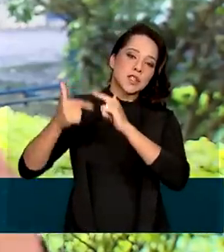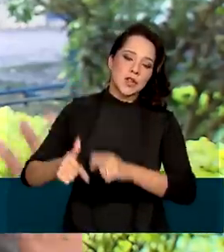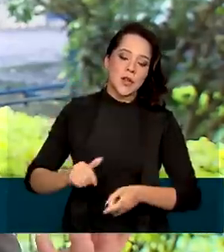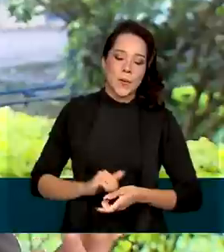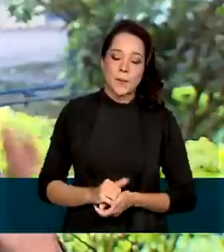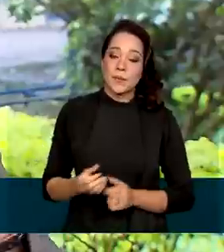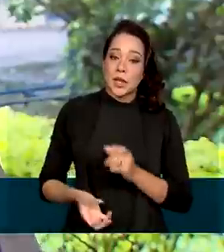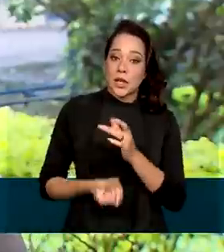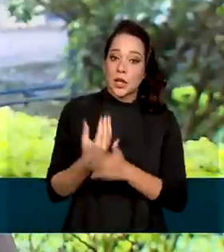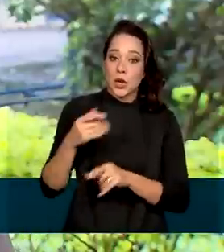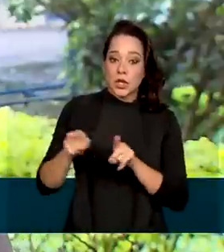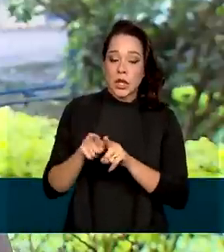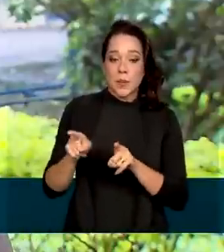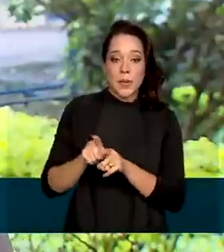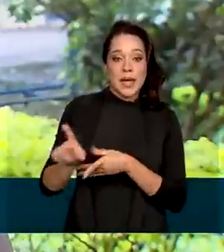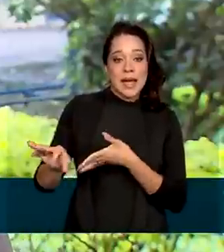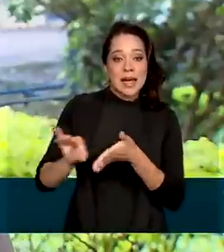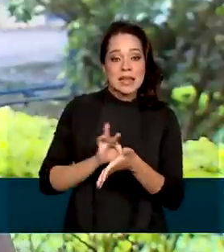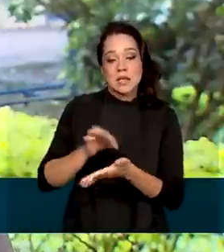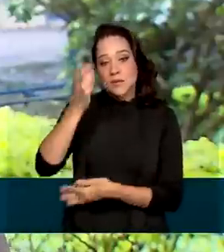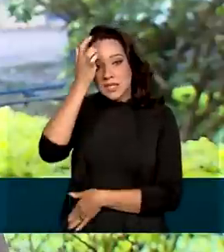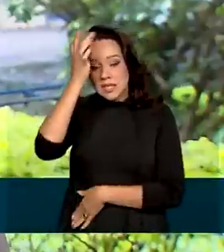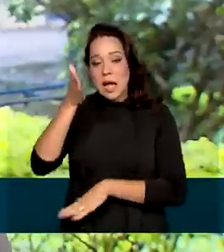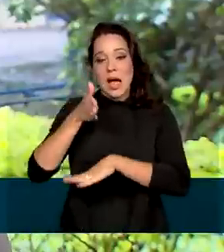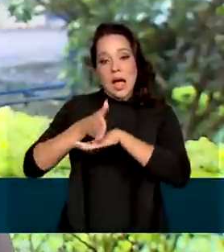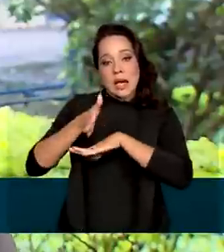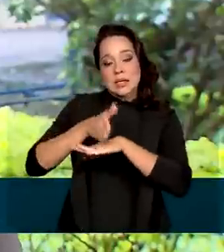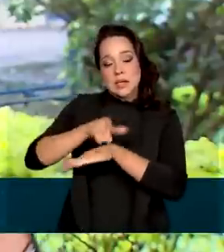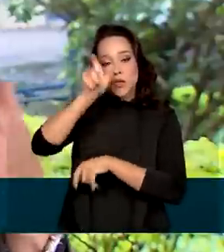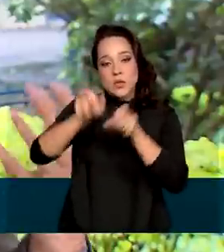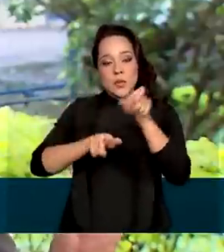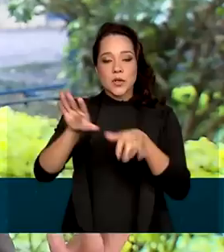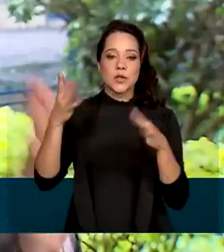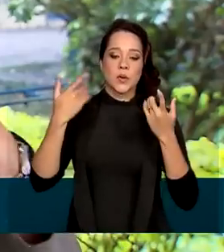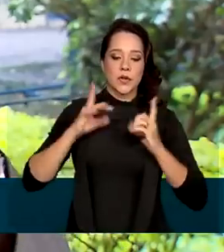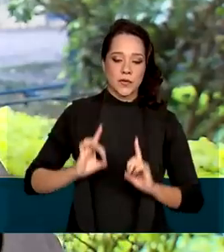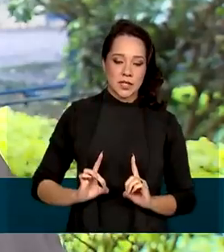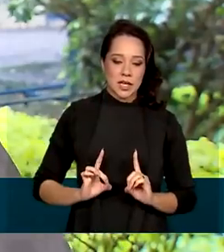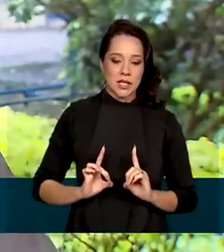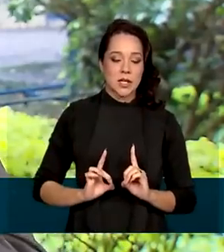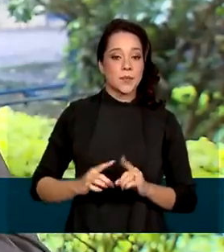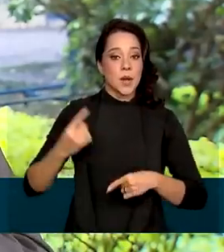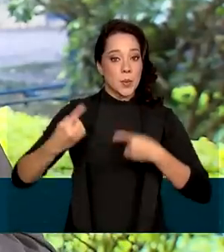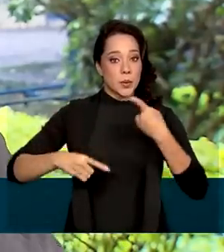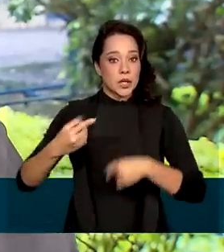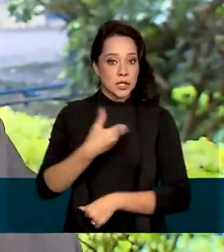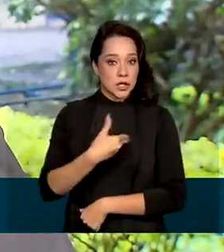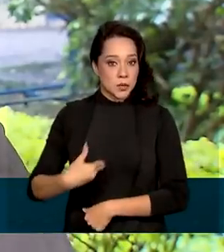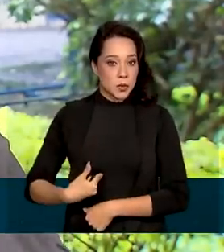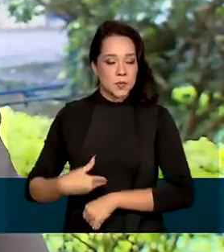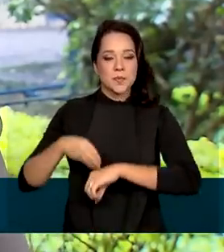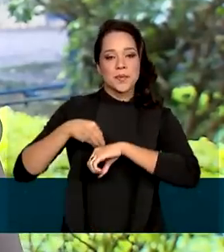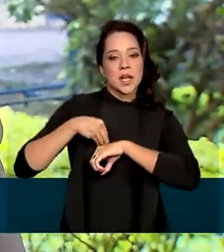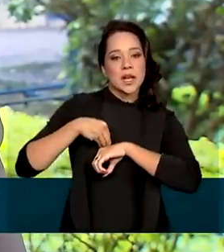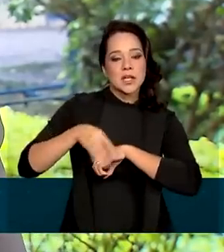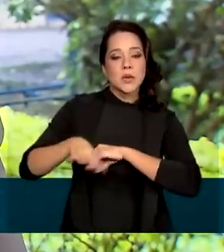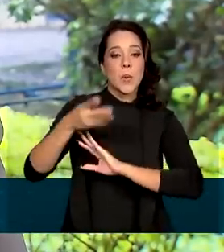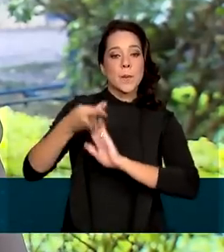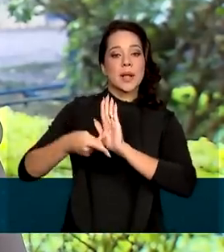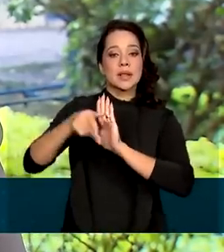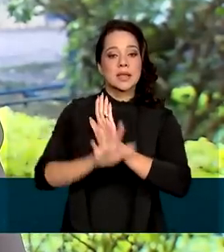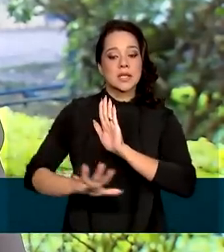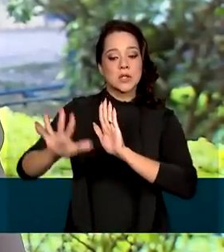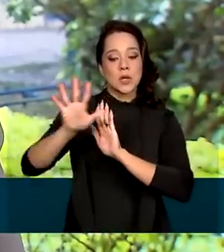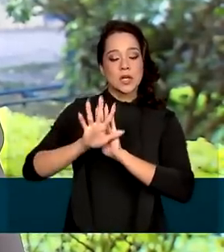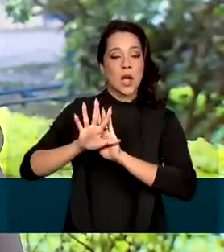Criou ainda um cadastro para facilitar o acesso de pessoas com deficiência a políticas públicas e lançou um Plano Nacional